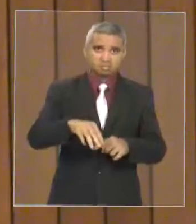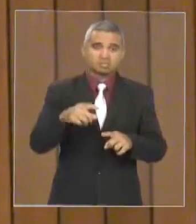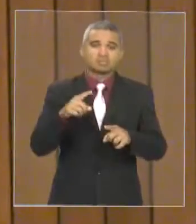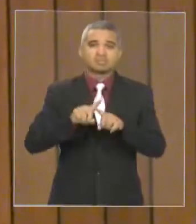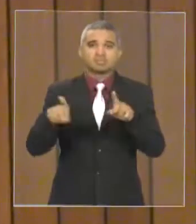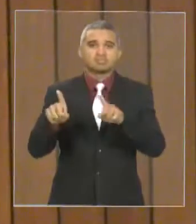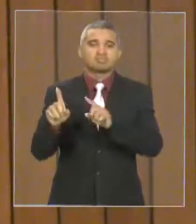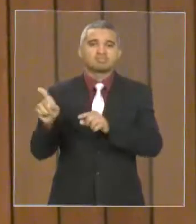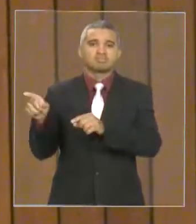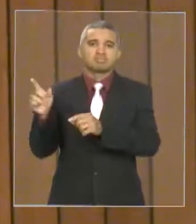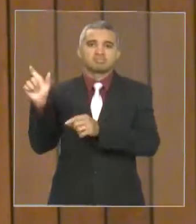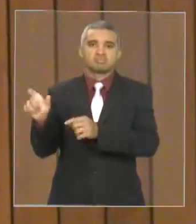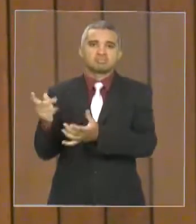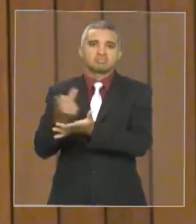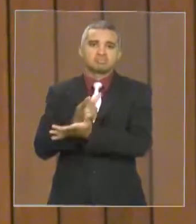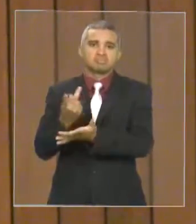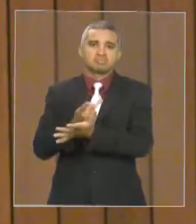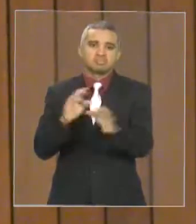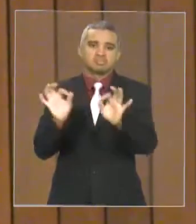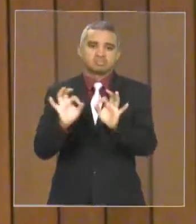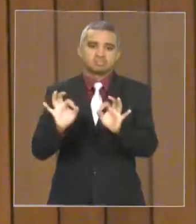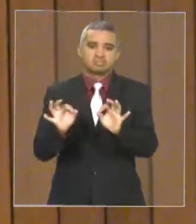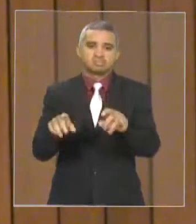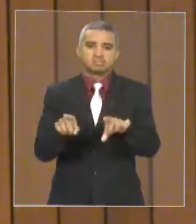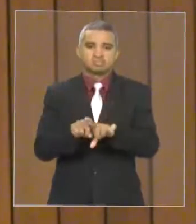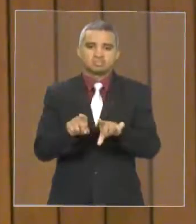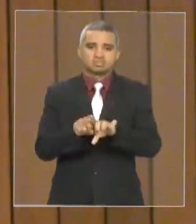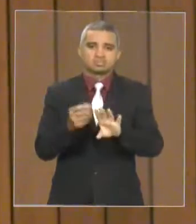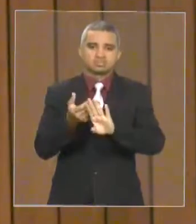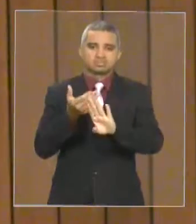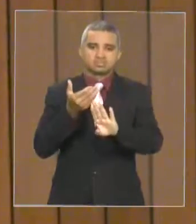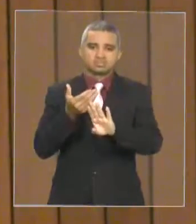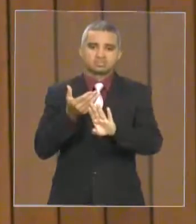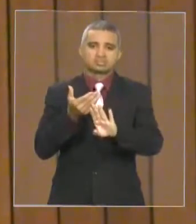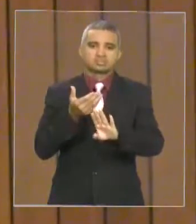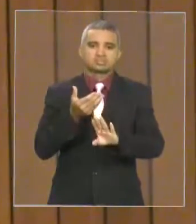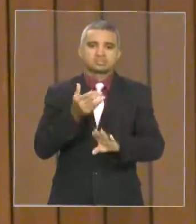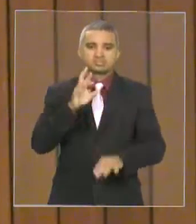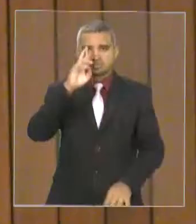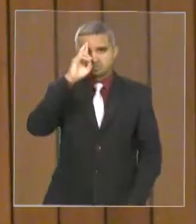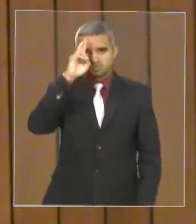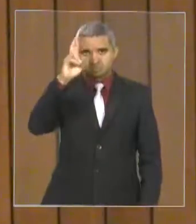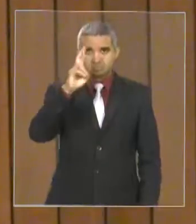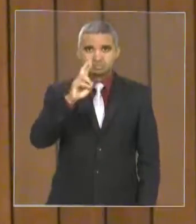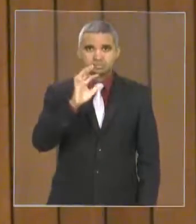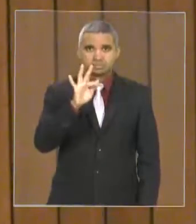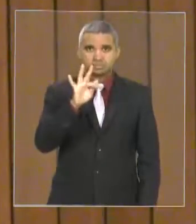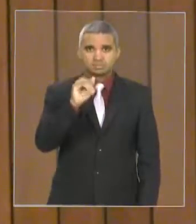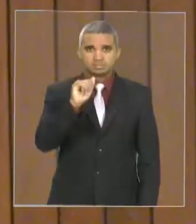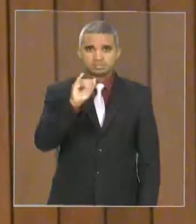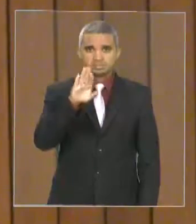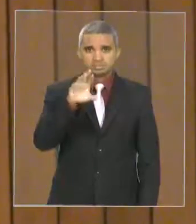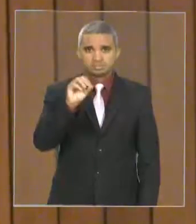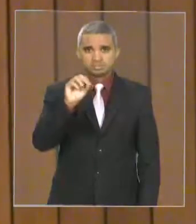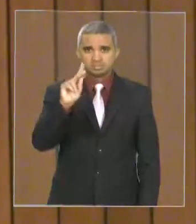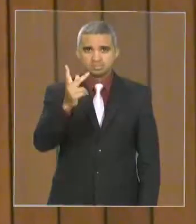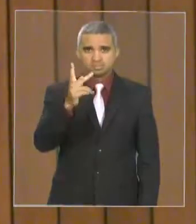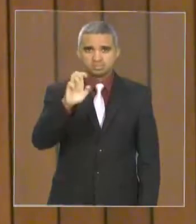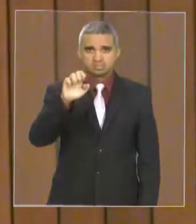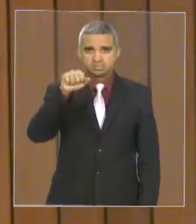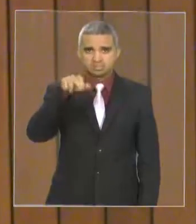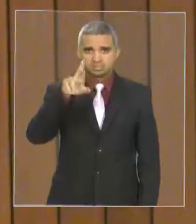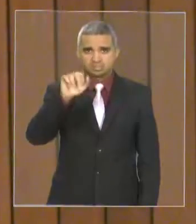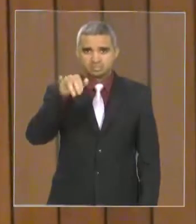E afastamento do ex-diretor Antônio Henrique, que em entrevista à Rádio Mirante, confirmou a denúncia do Cordinho e antecipou o possível resultado do